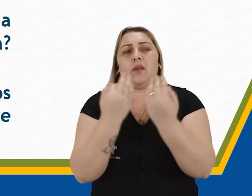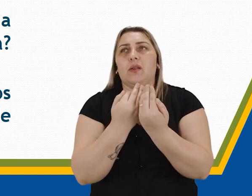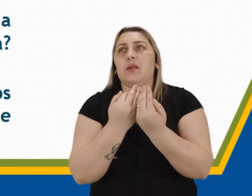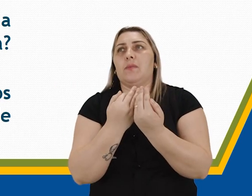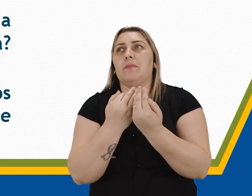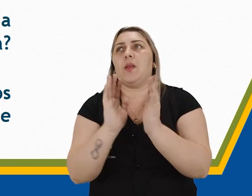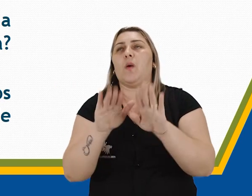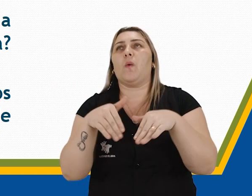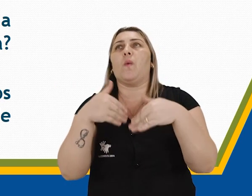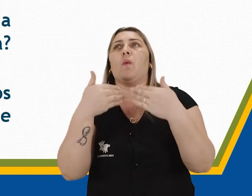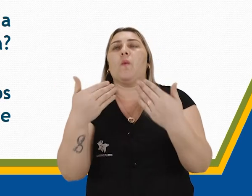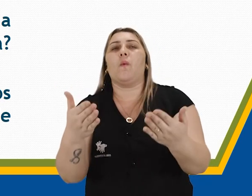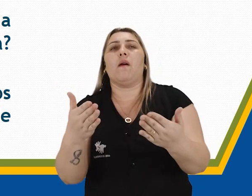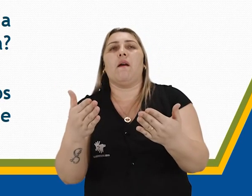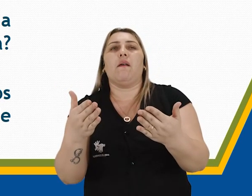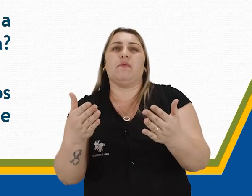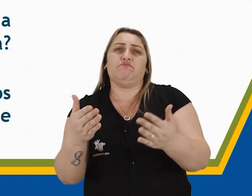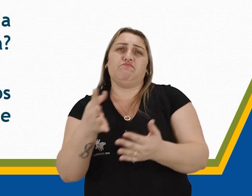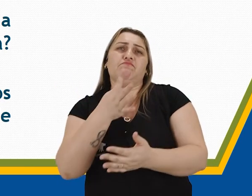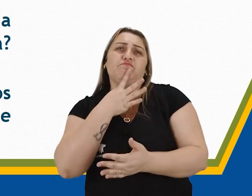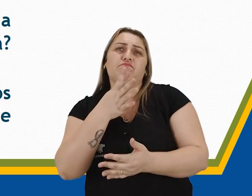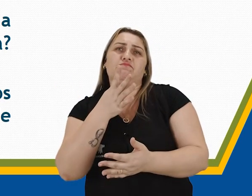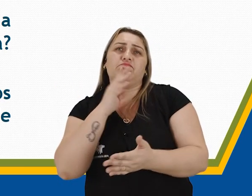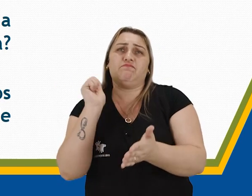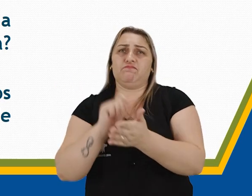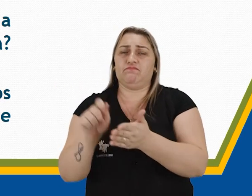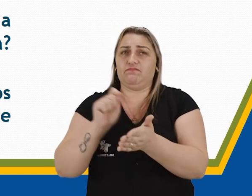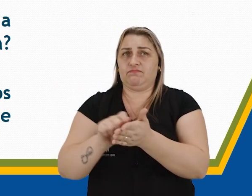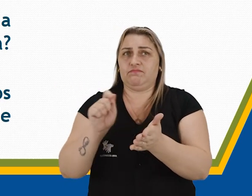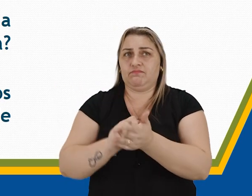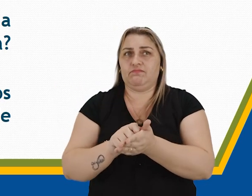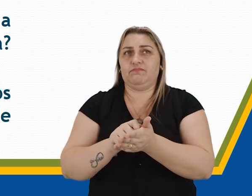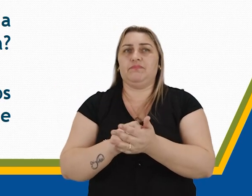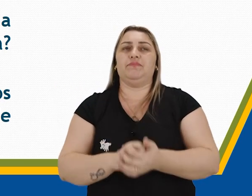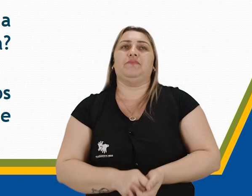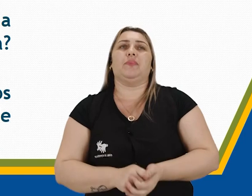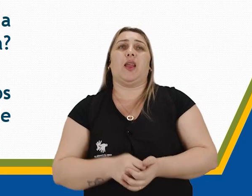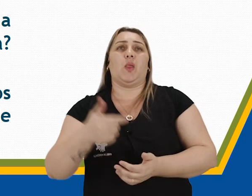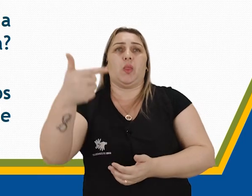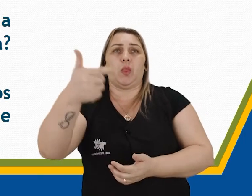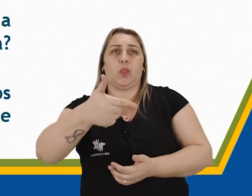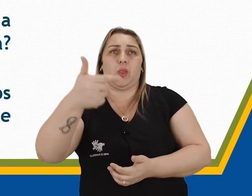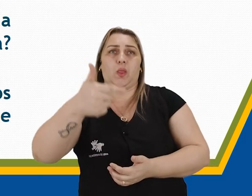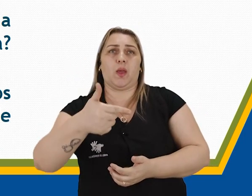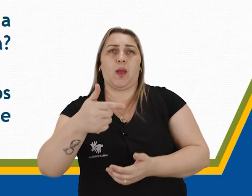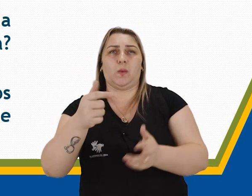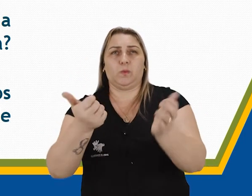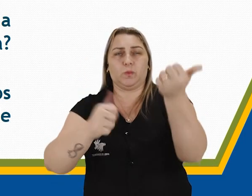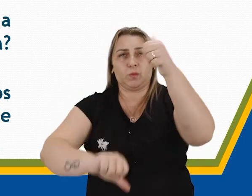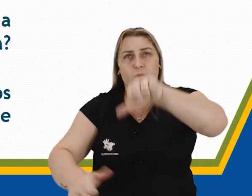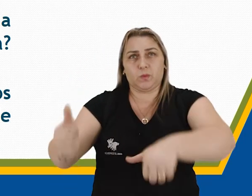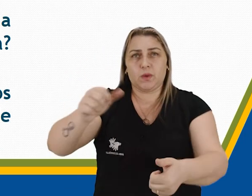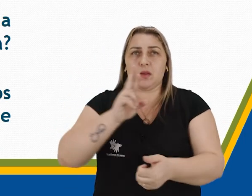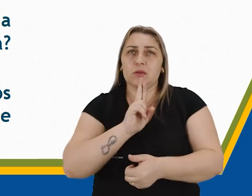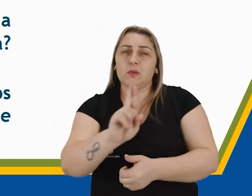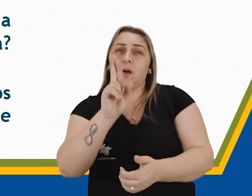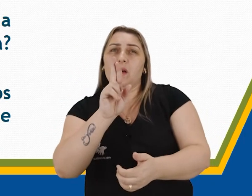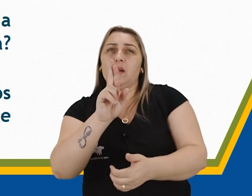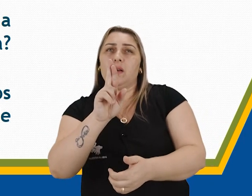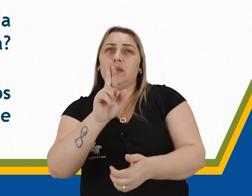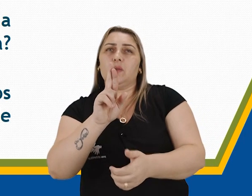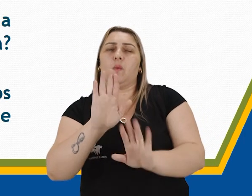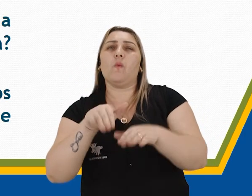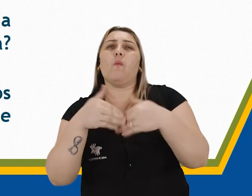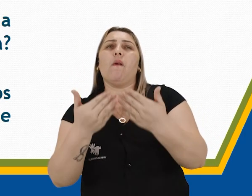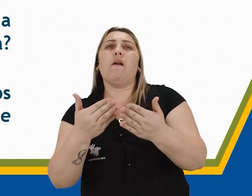o grau de parentesco ele tem com você? Registre a história dele. Dois, analise as respostas e responda